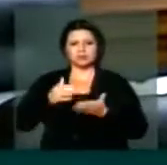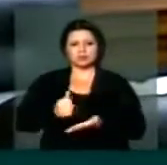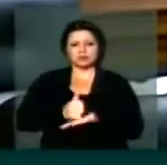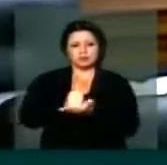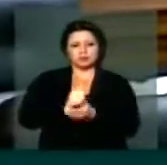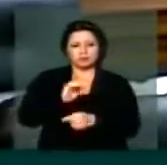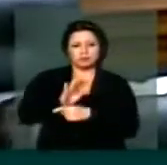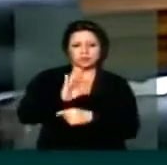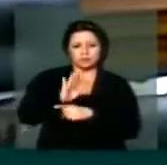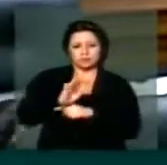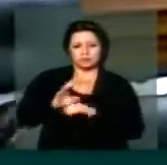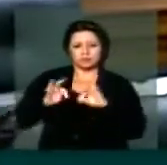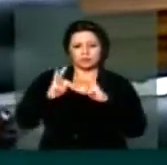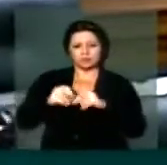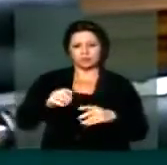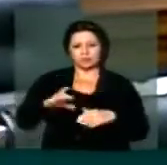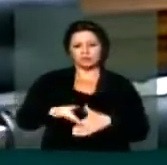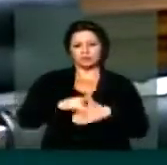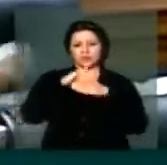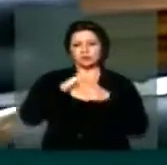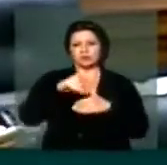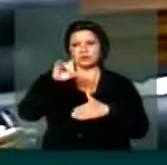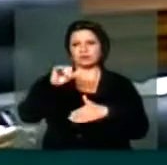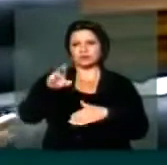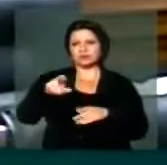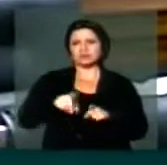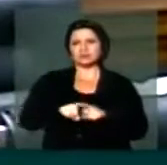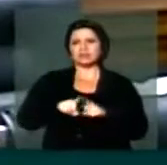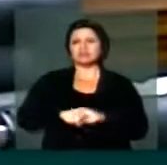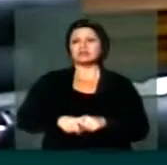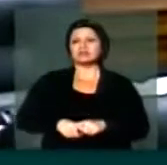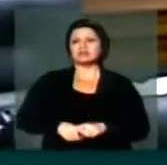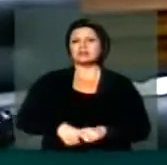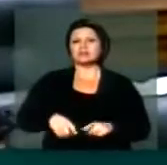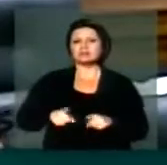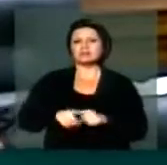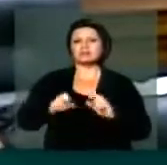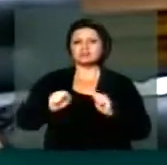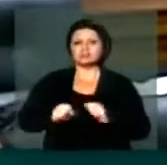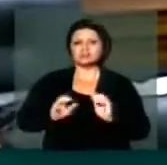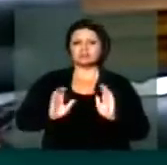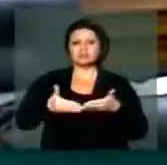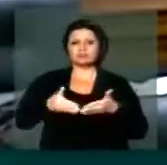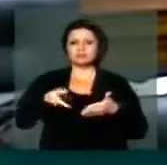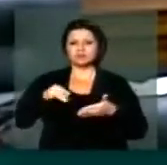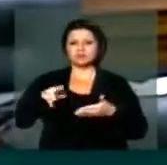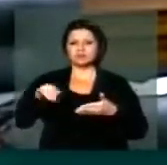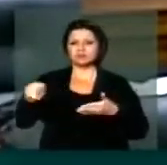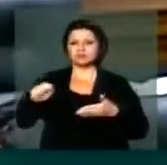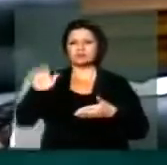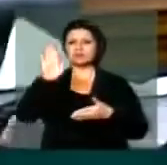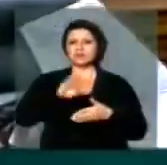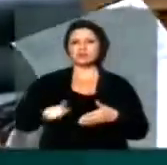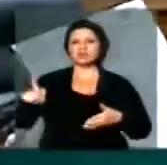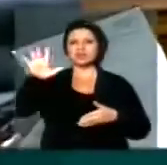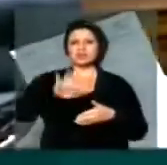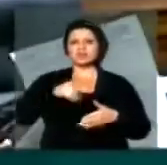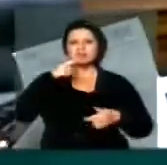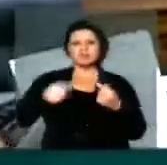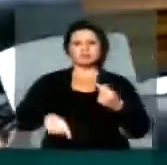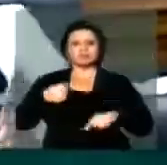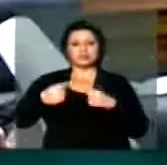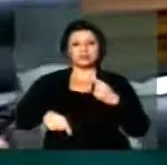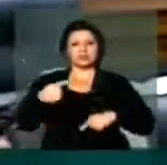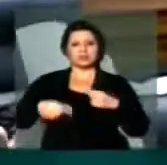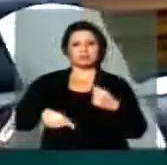apoio de quase todos os líderes, Presidente, com exceção do PT, para que a gente possa fazer uma comissão geral aqui nessa casa, para debater o